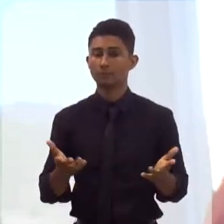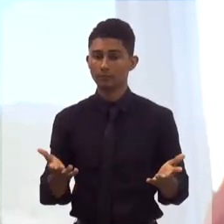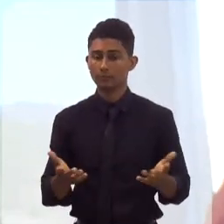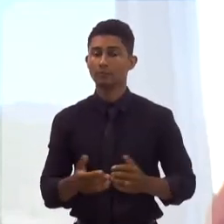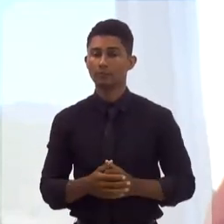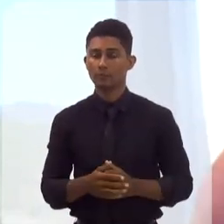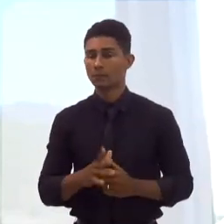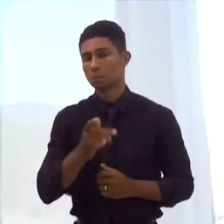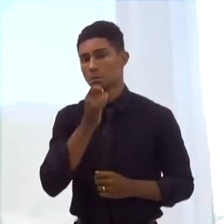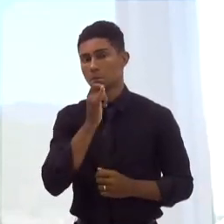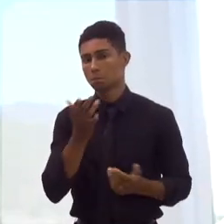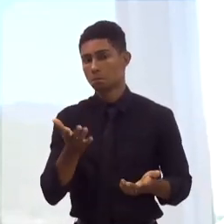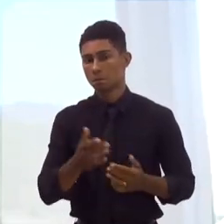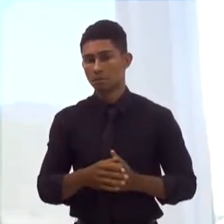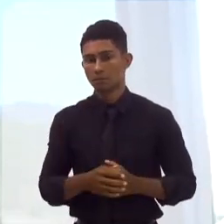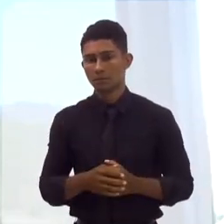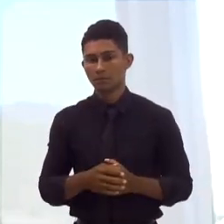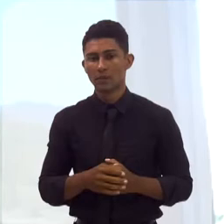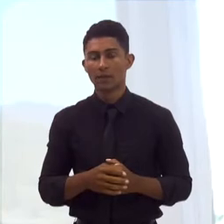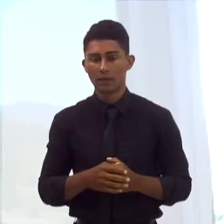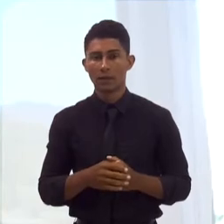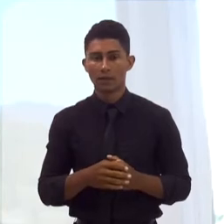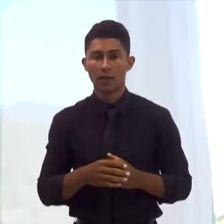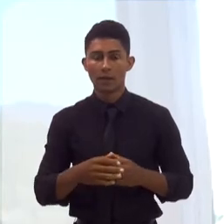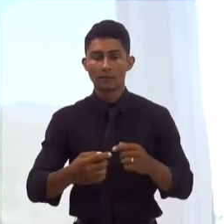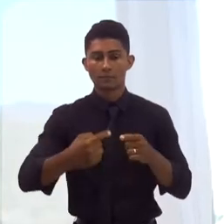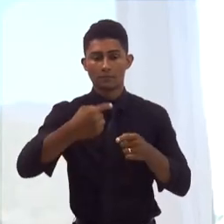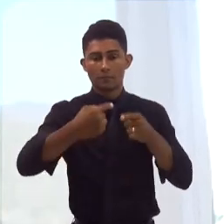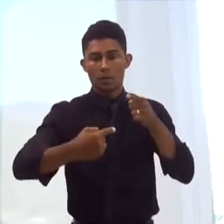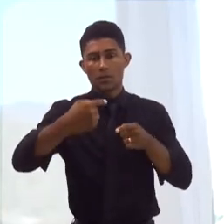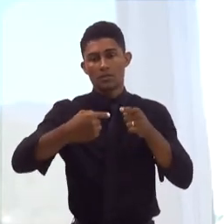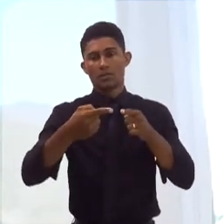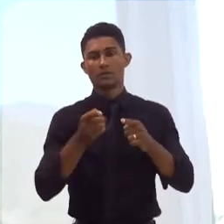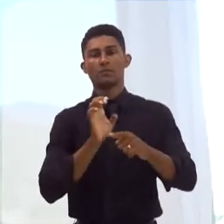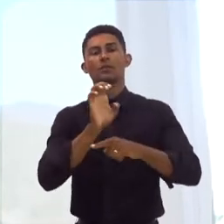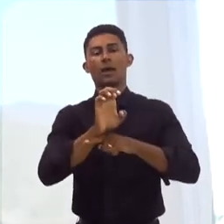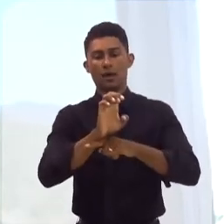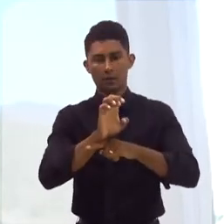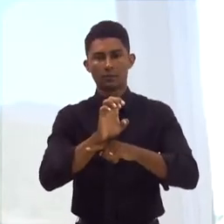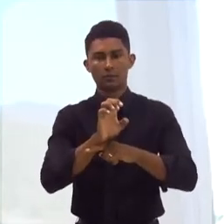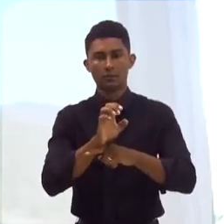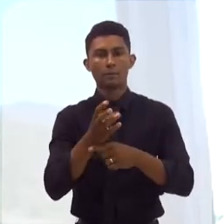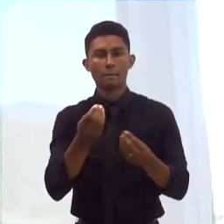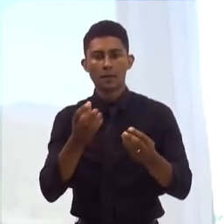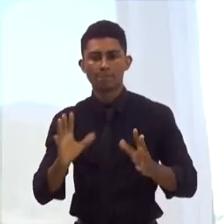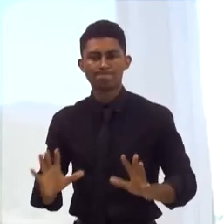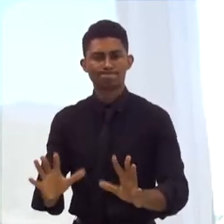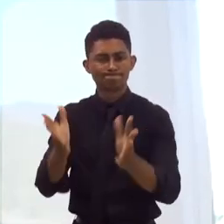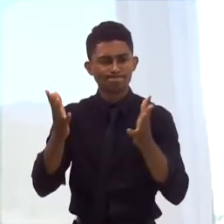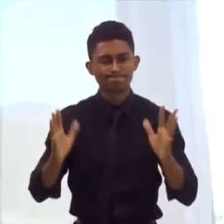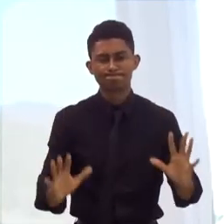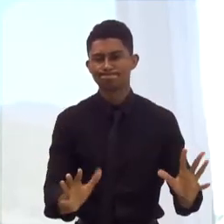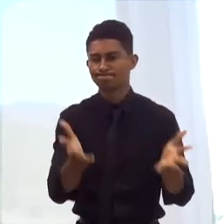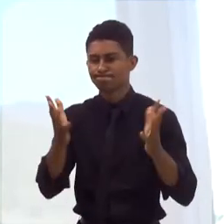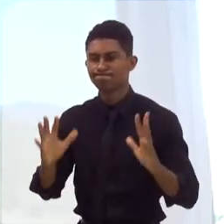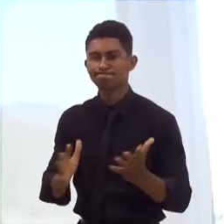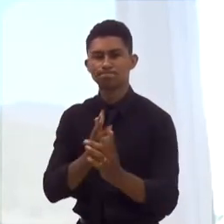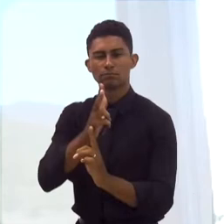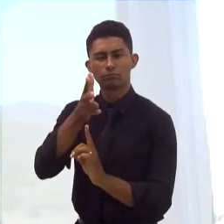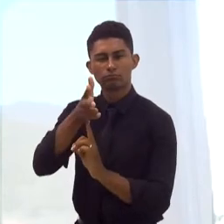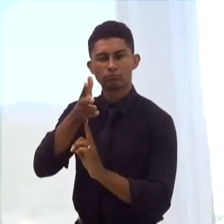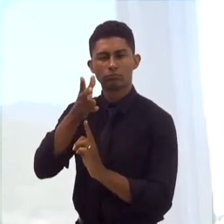por exemplo, discutir uma política estadual de incentivo à geração